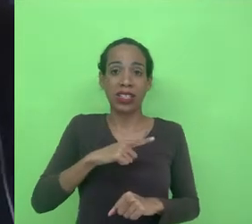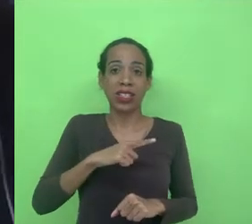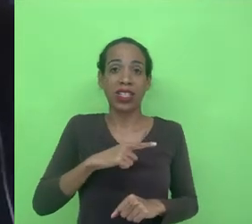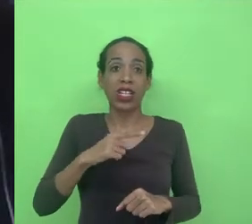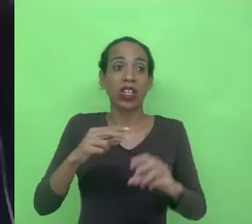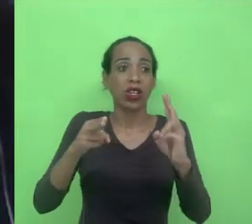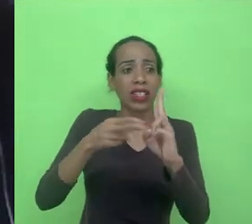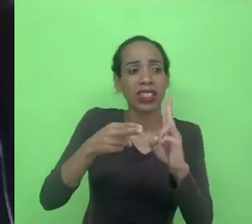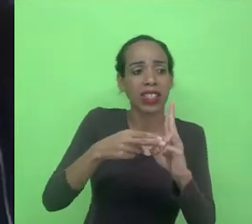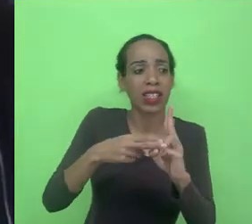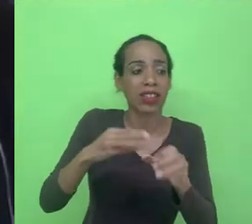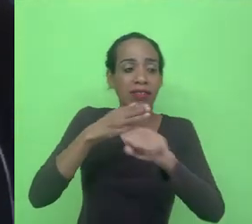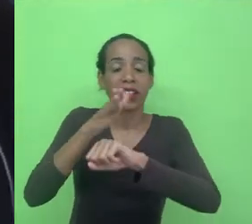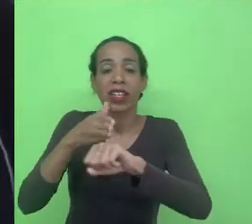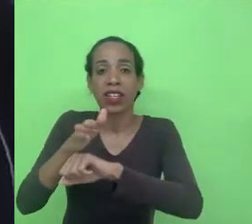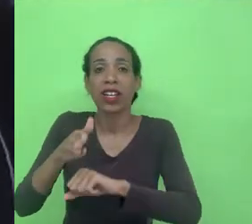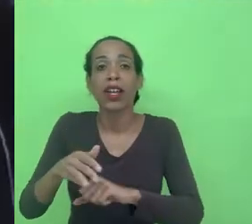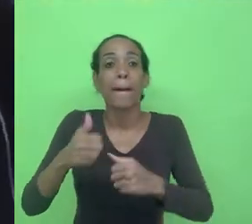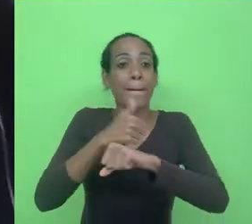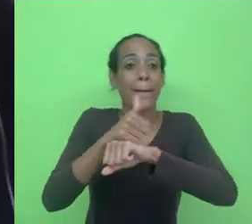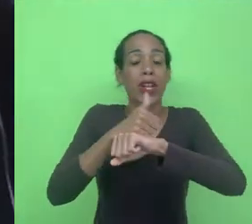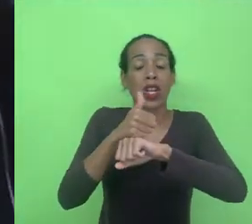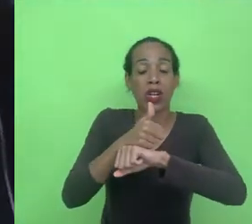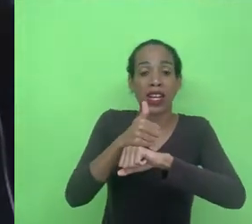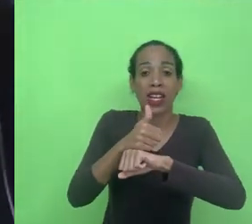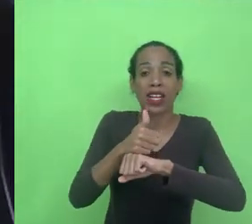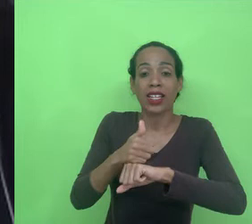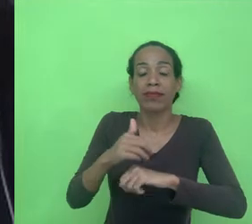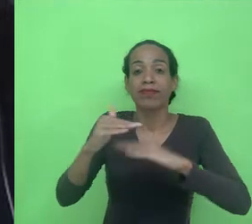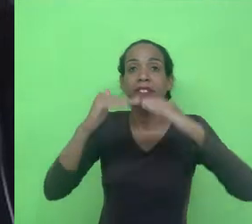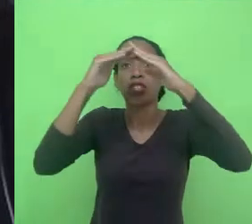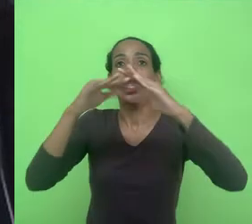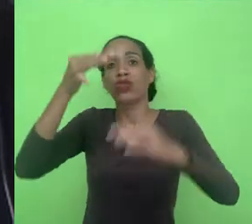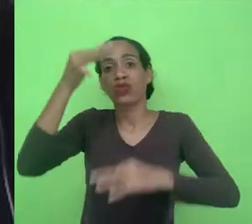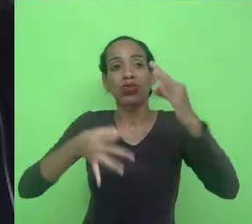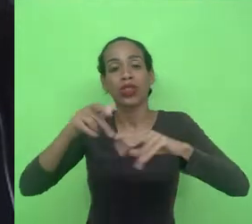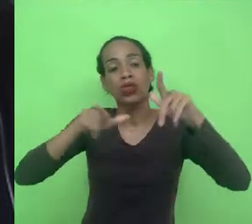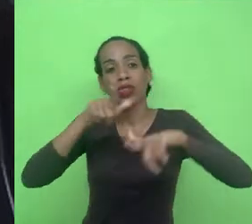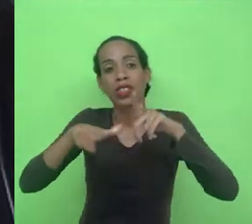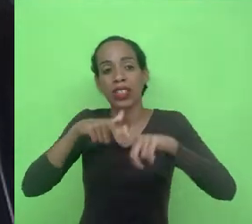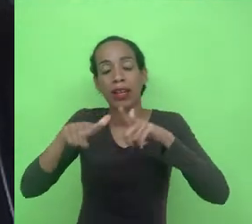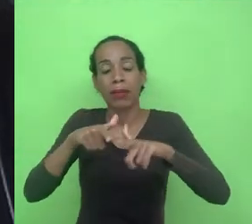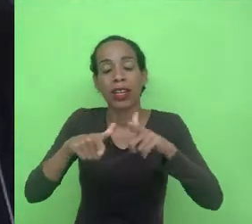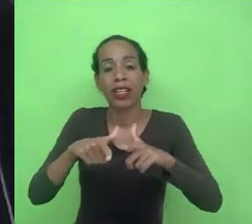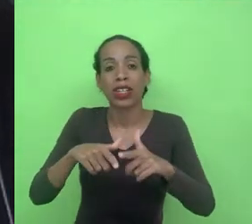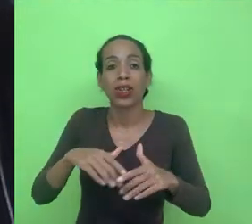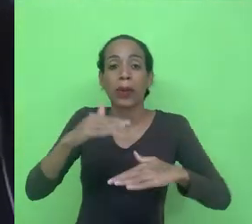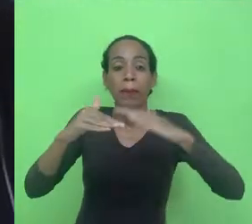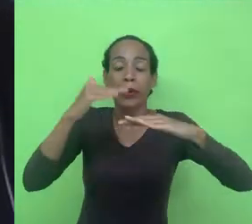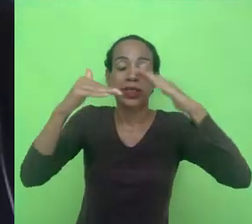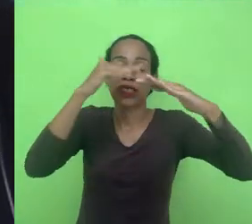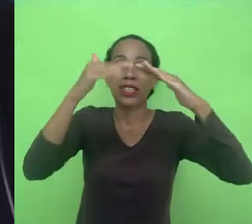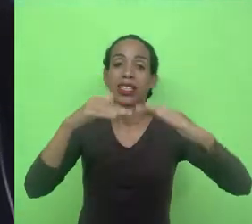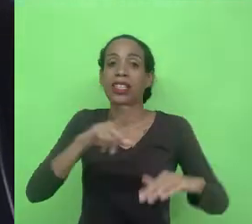que estão participando da audiência melhorar a soberania da justiça do trabalho na sua posse no seu processamento de dados